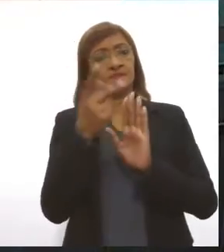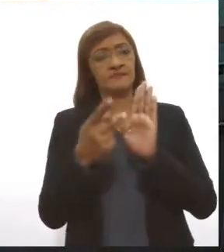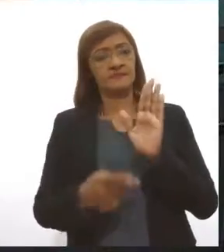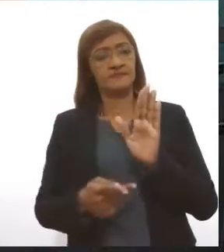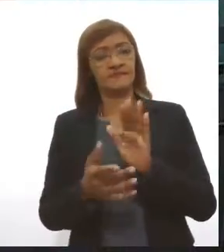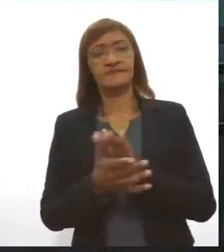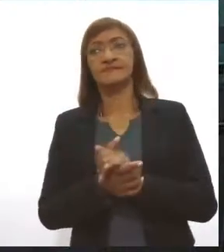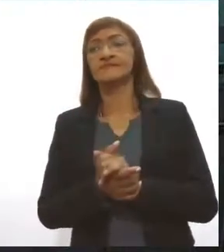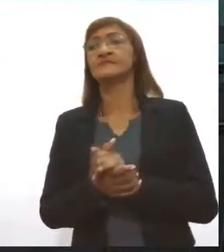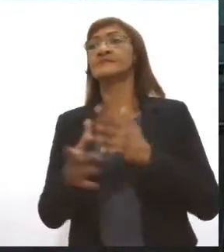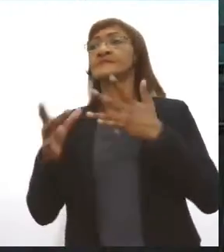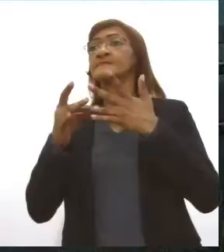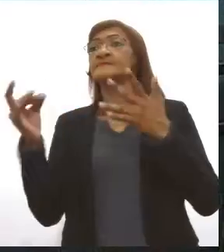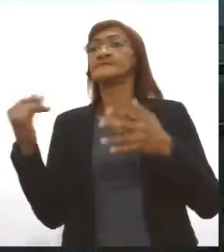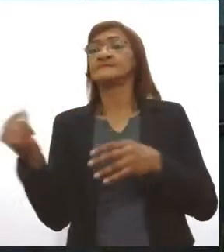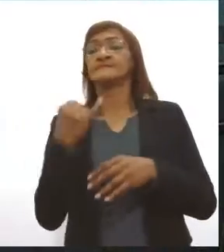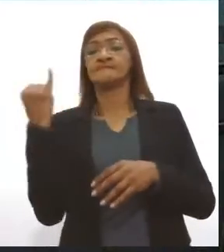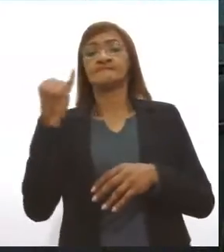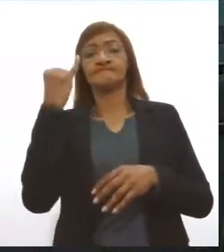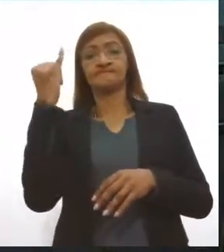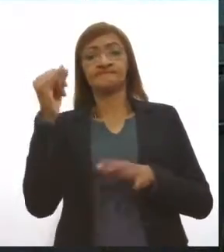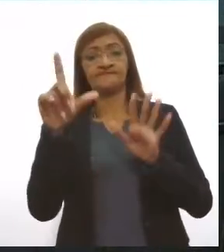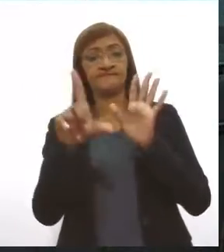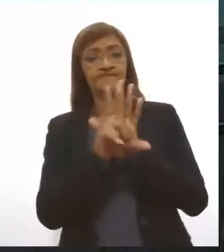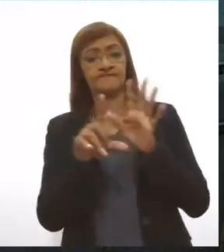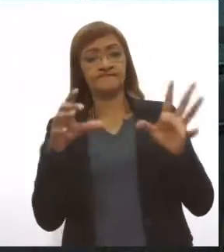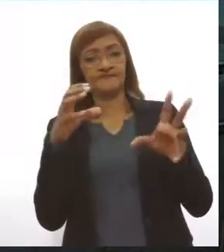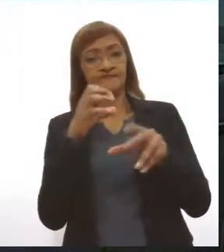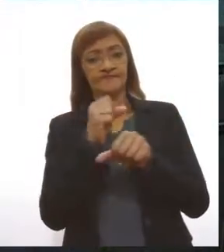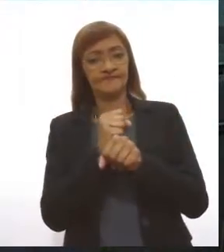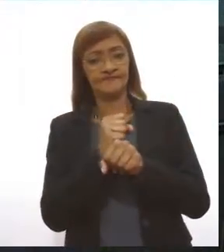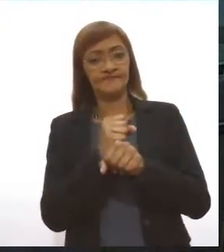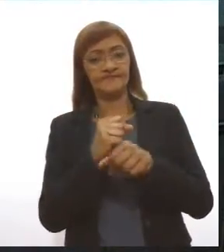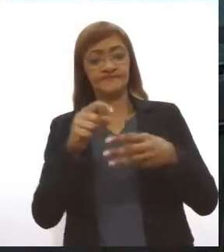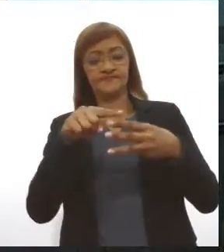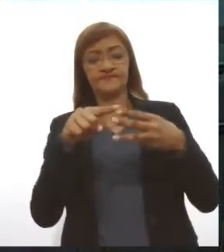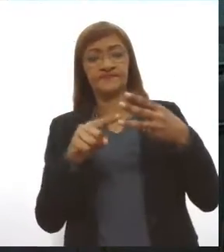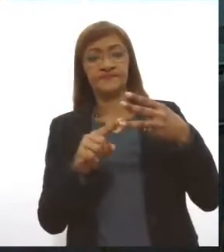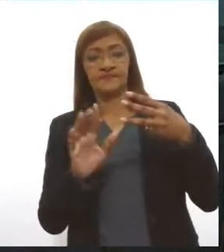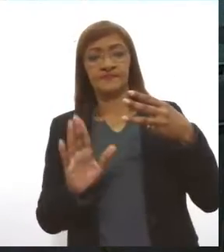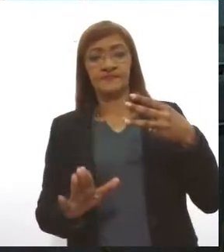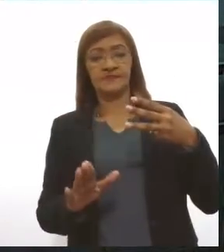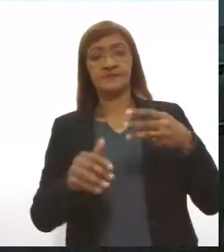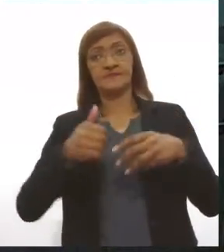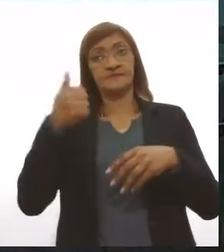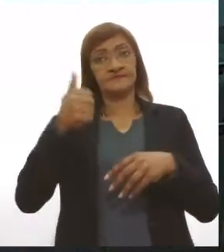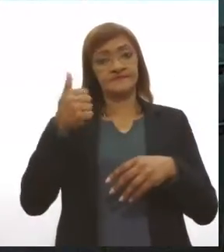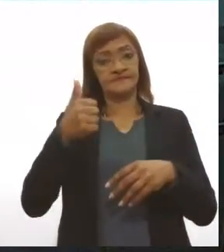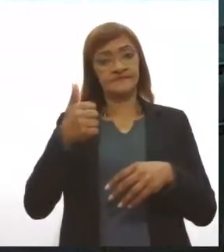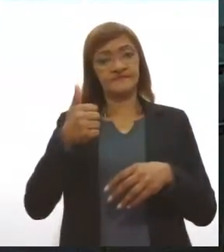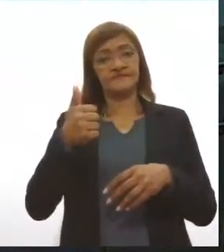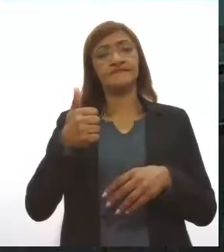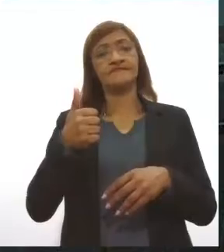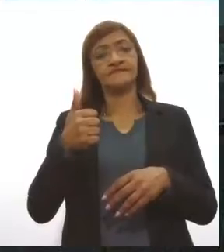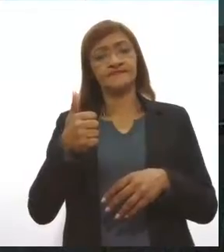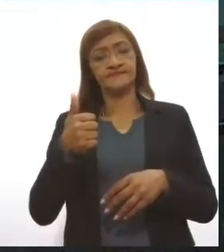destacar que a votação da lei orçamentária acontece em três períodos. A primeira votação aconteceu